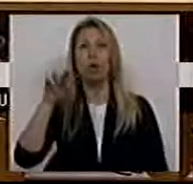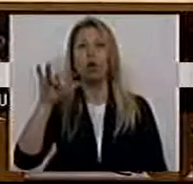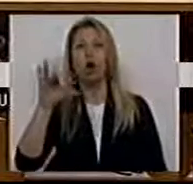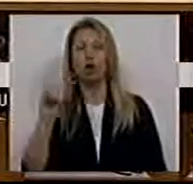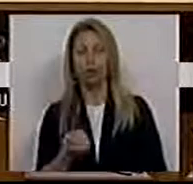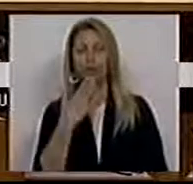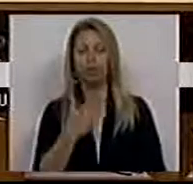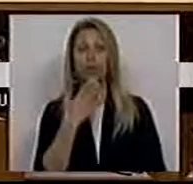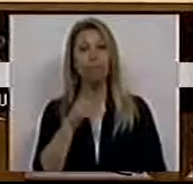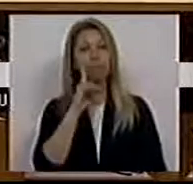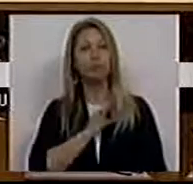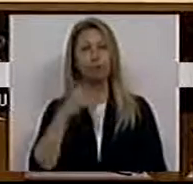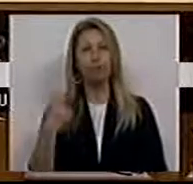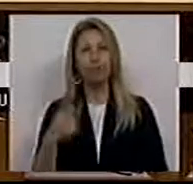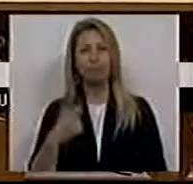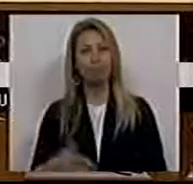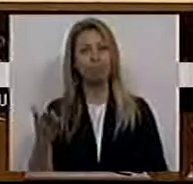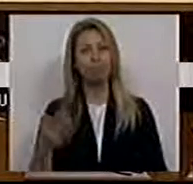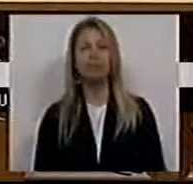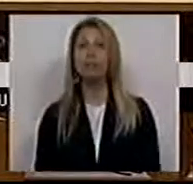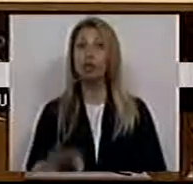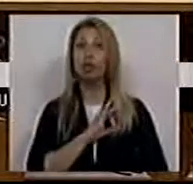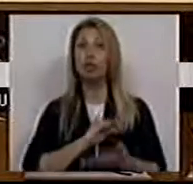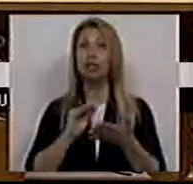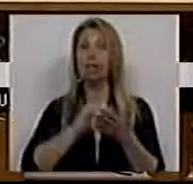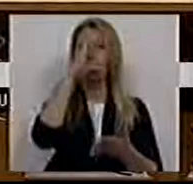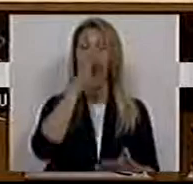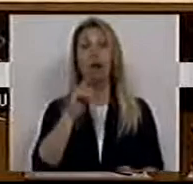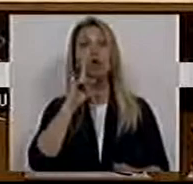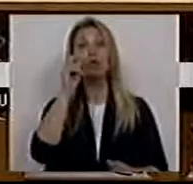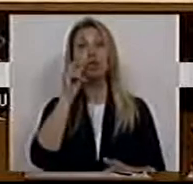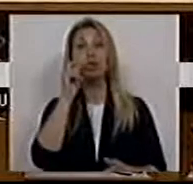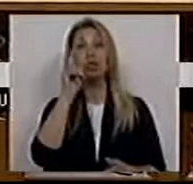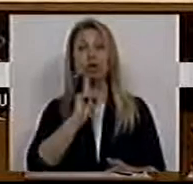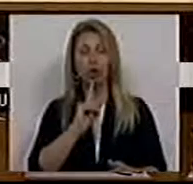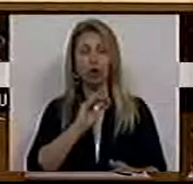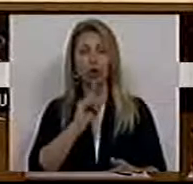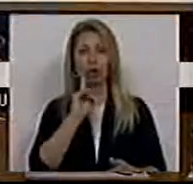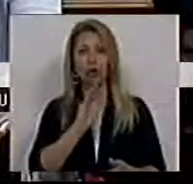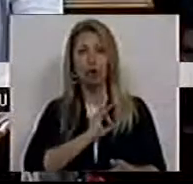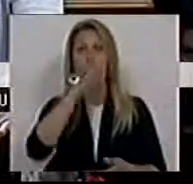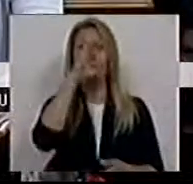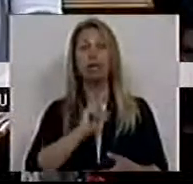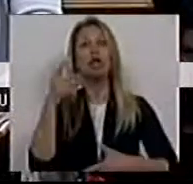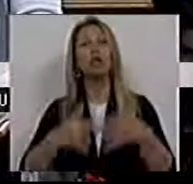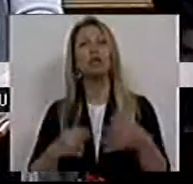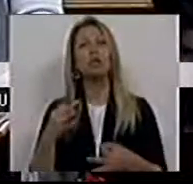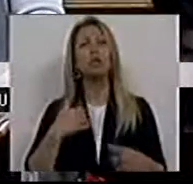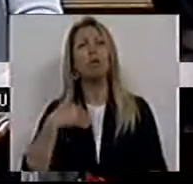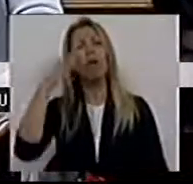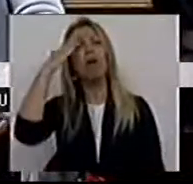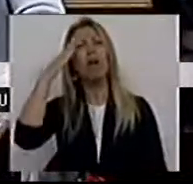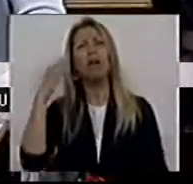Muito obrigada, Sra. Presidente, Sra. Secretária de Estado, Sra. Ministra da Justiça. Pensamos que em coerência